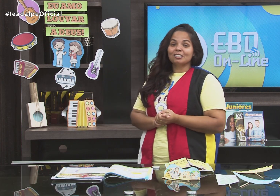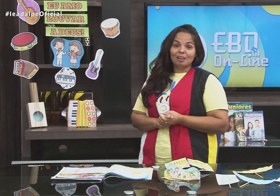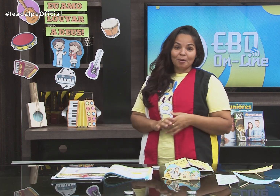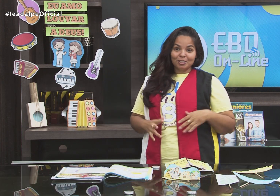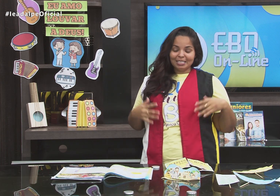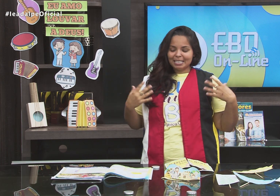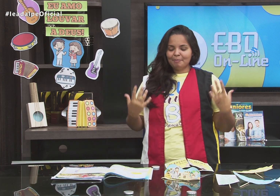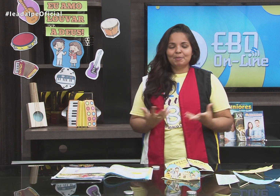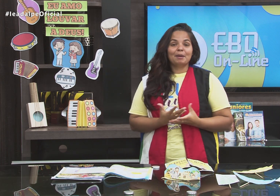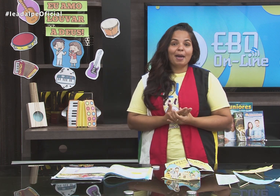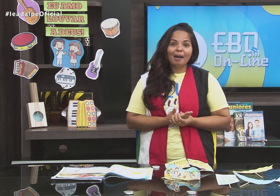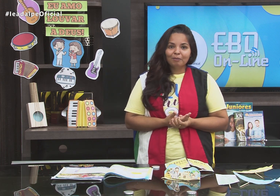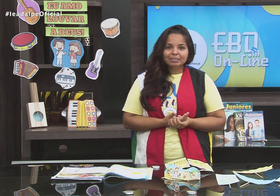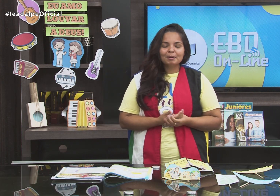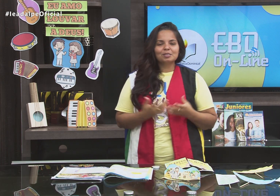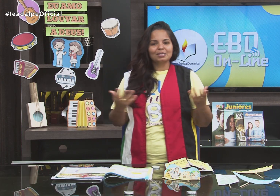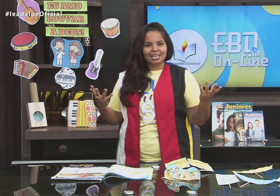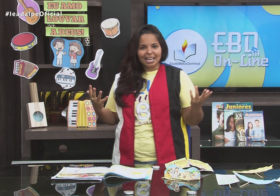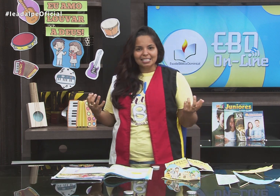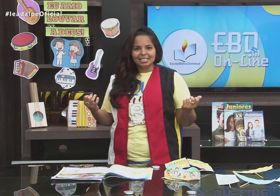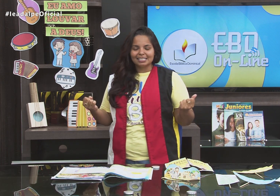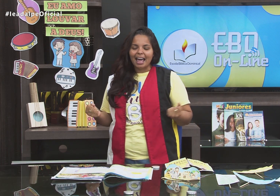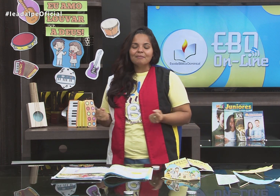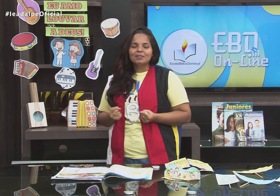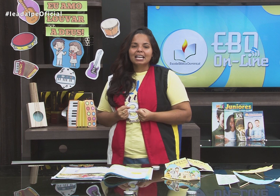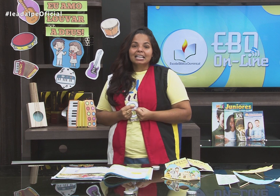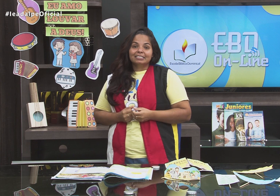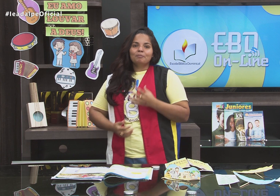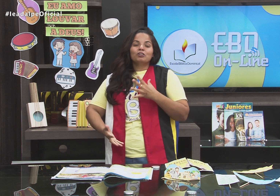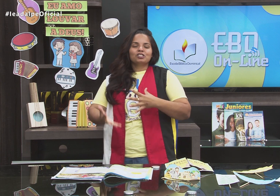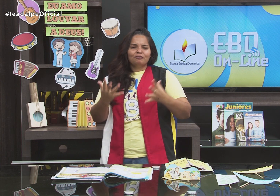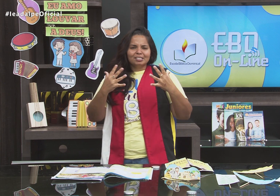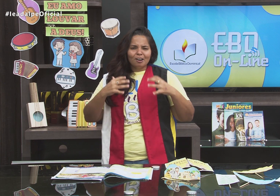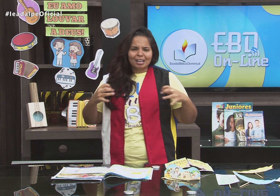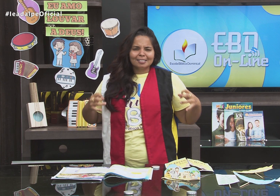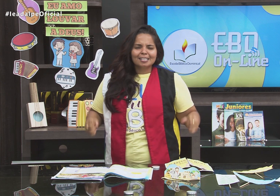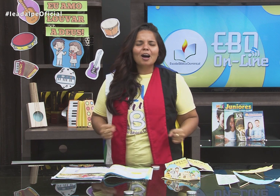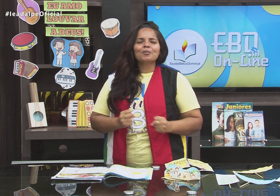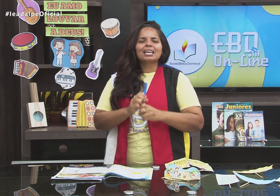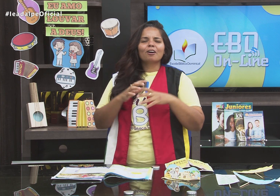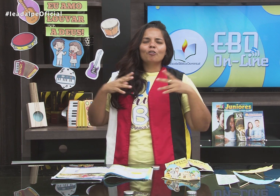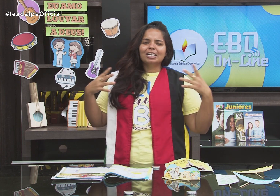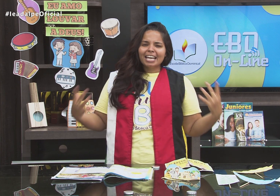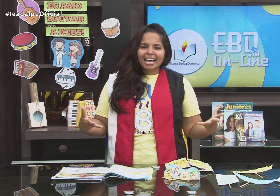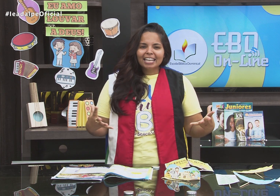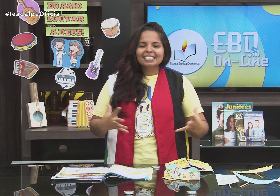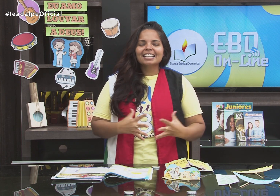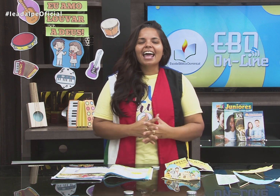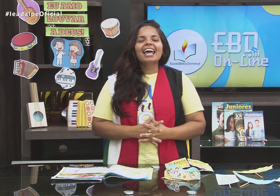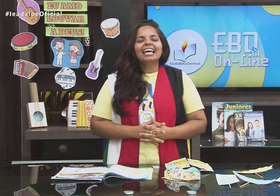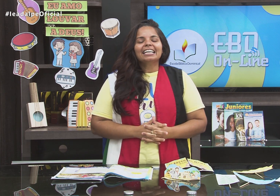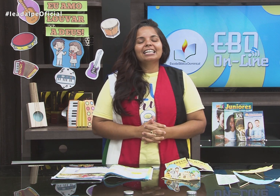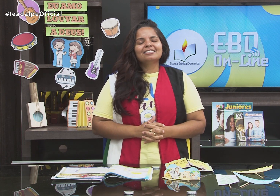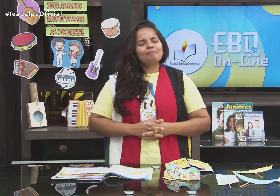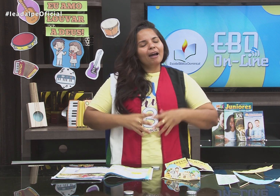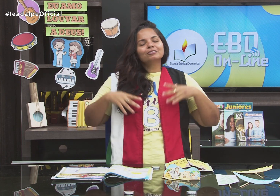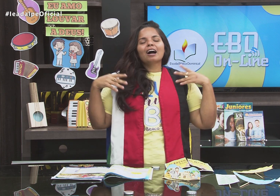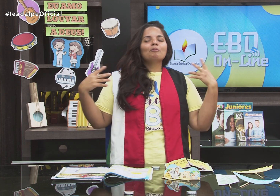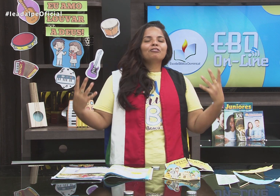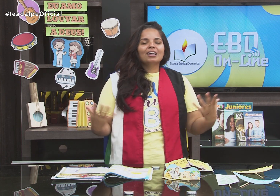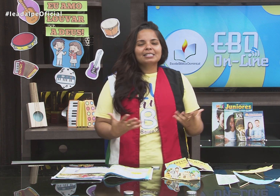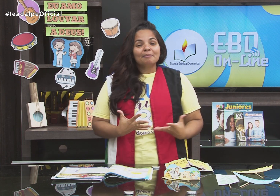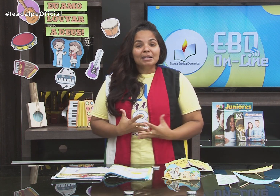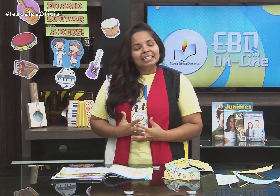você já pode lançar a primeira pergunta para as suas crianças, né? Depois que fizer a oração, que acolhê-las, né? De